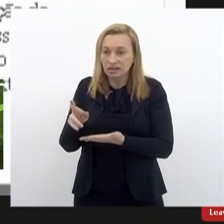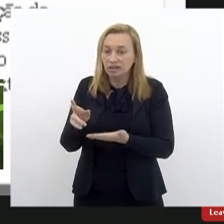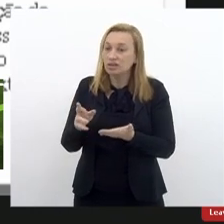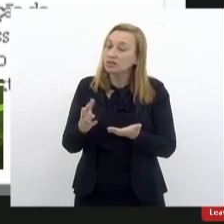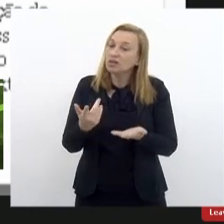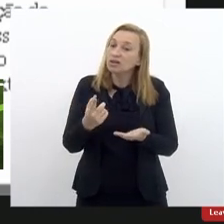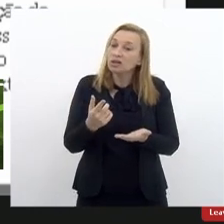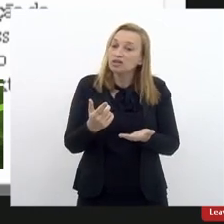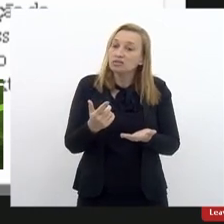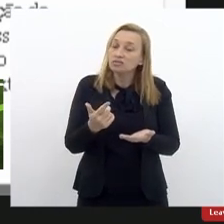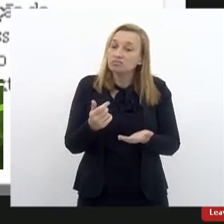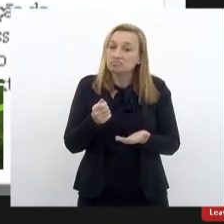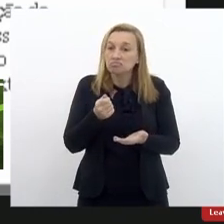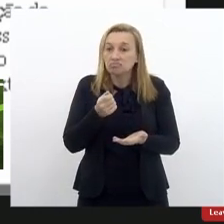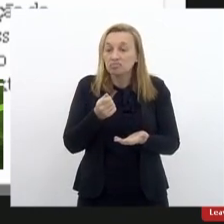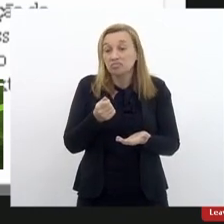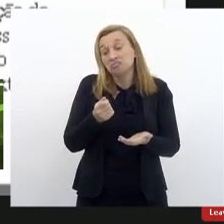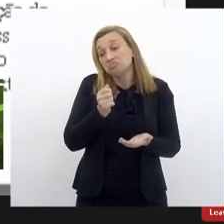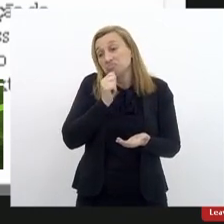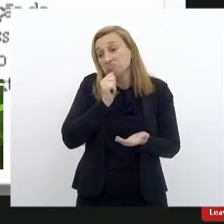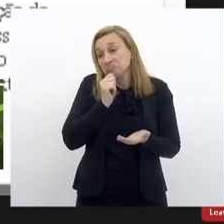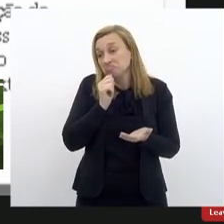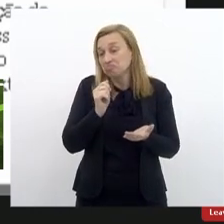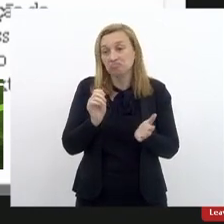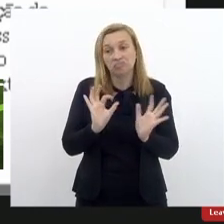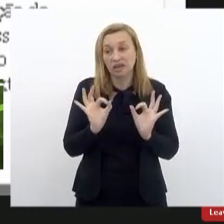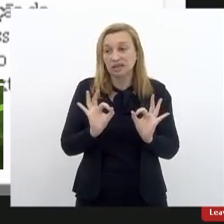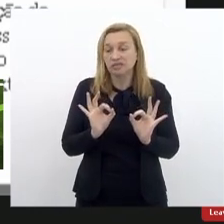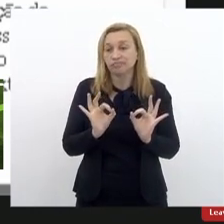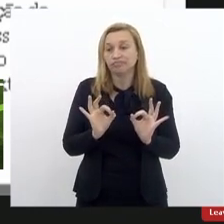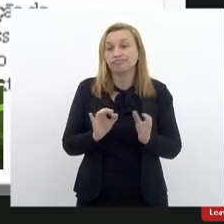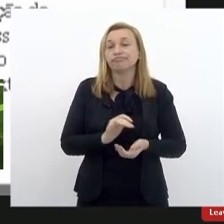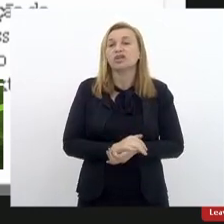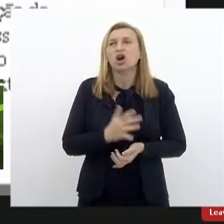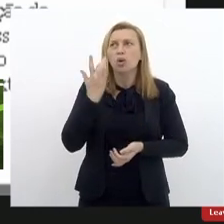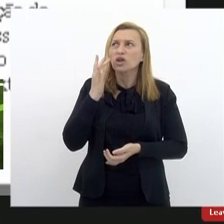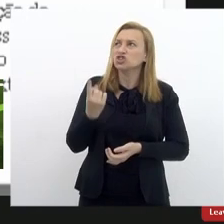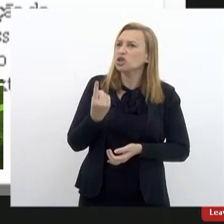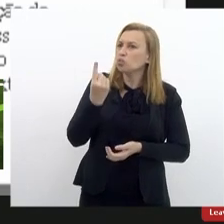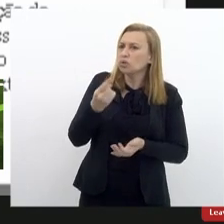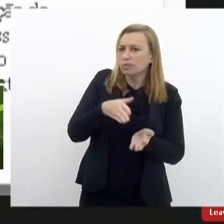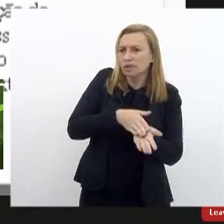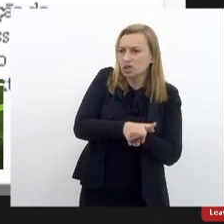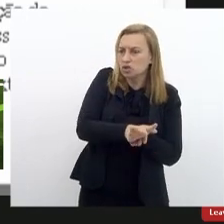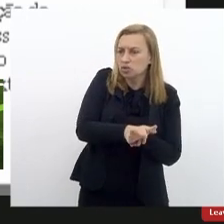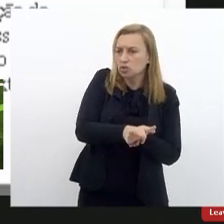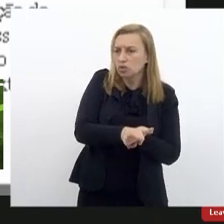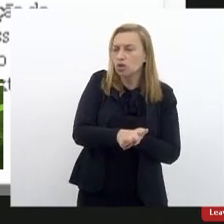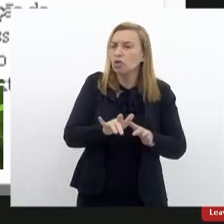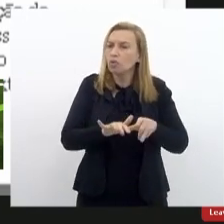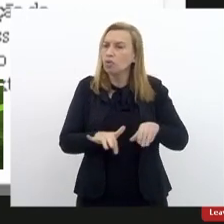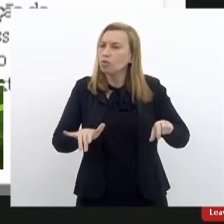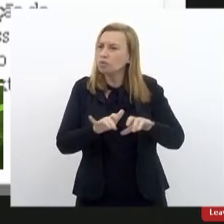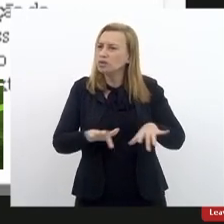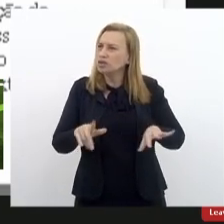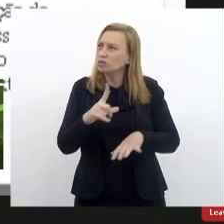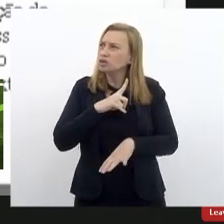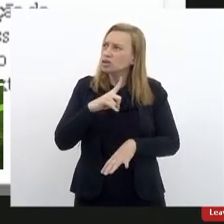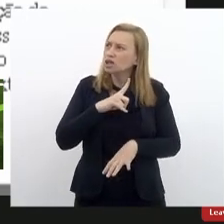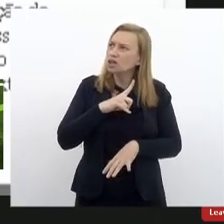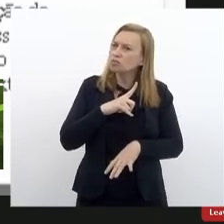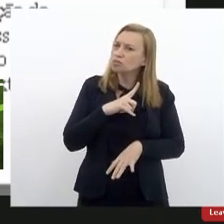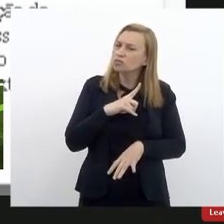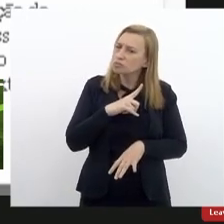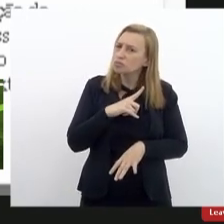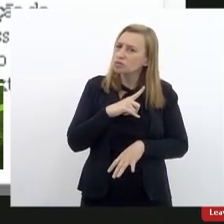Nós temos uma impressora, se eu não me equivoco hoje no Conselho, se eu não me equivoco, temos uma impressora, computadores nós temos, mas nós temos uma impressora,